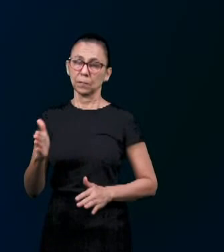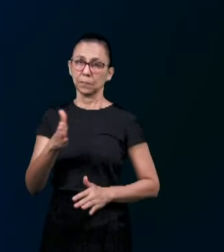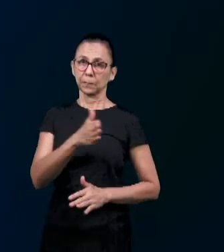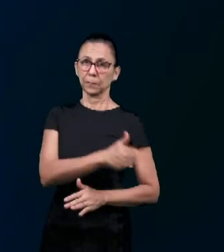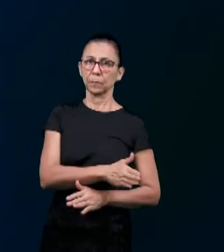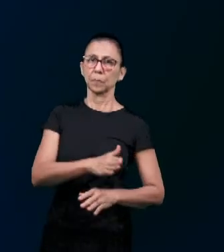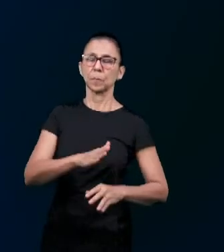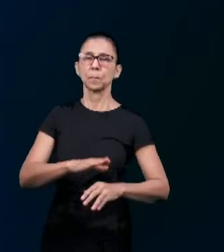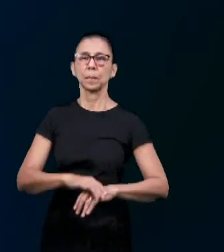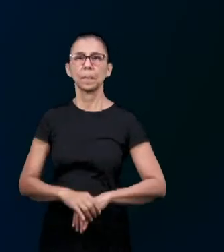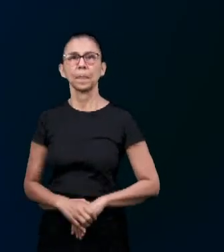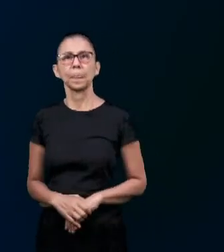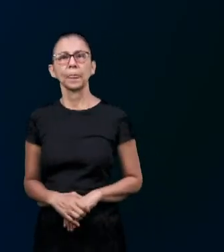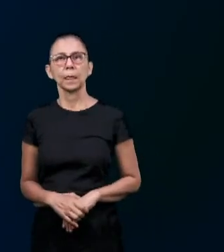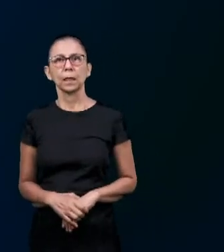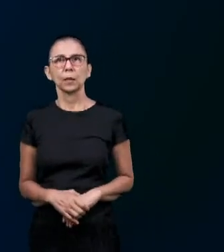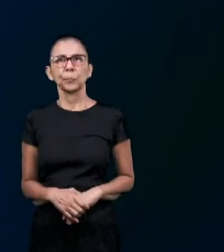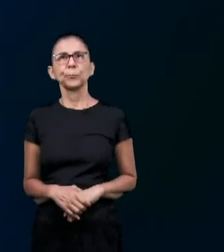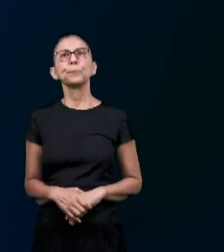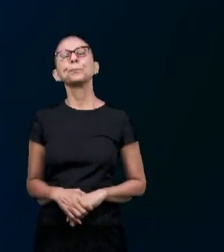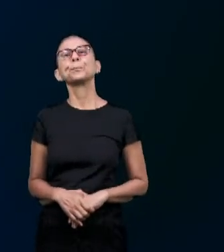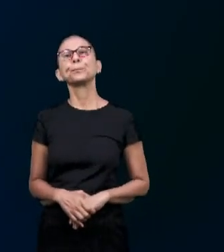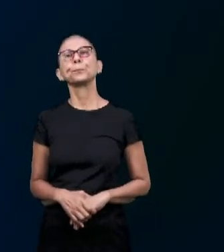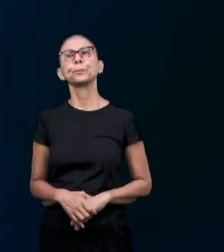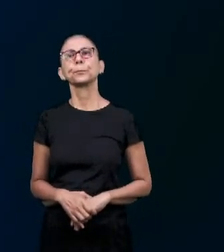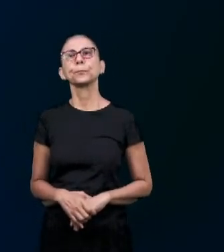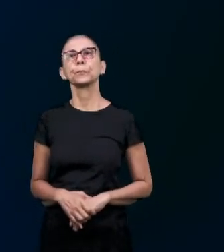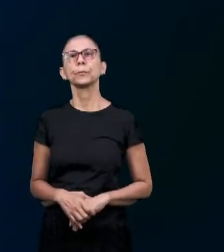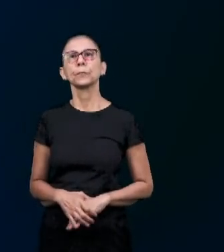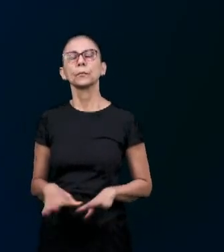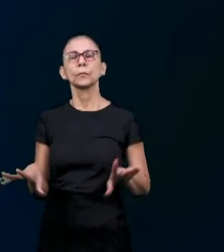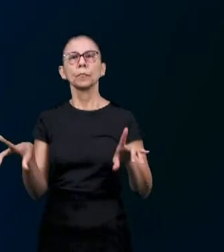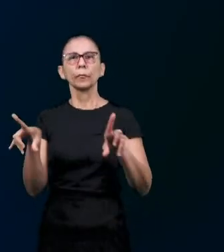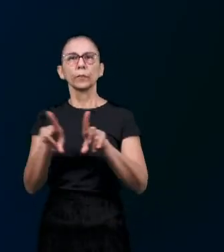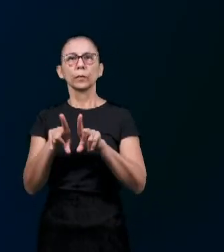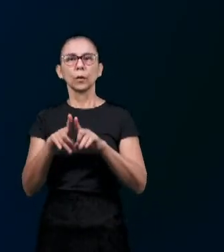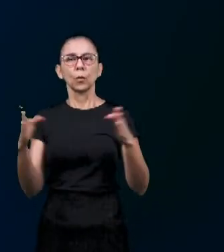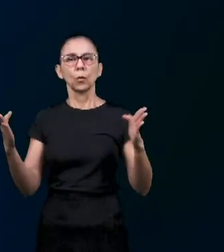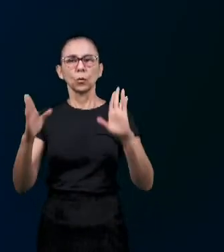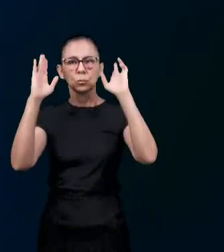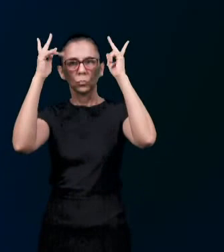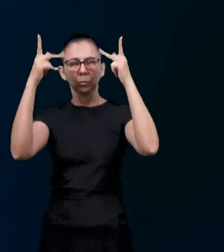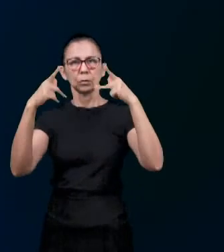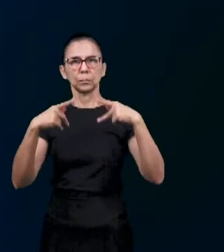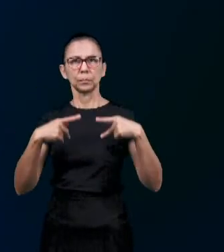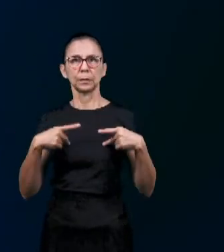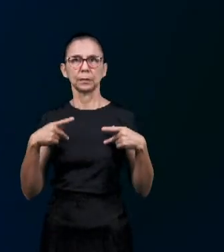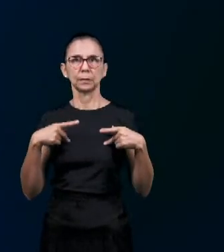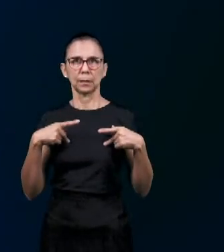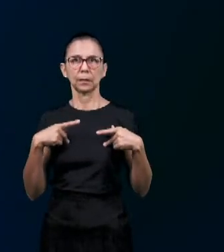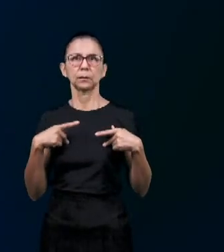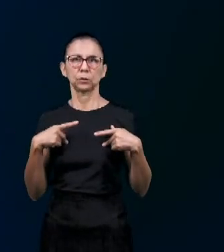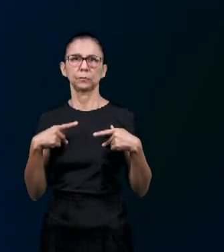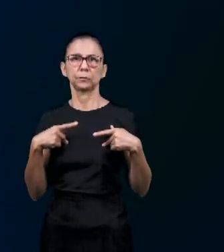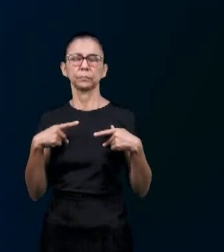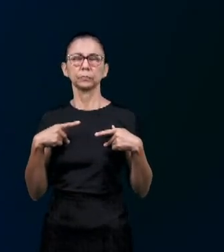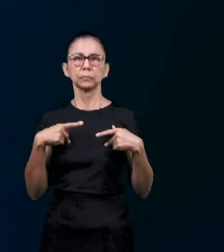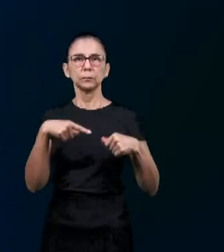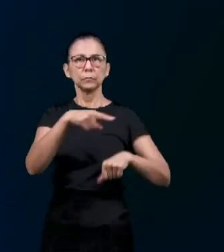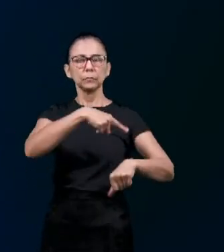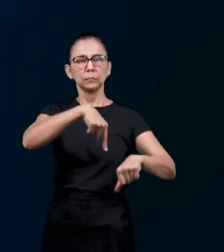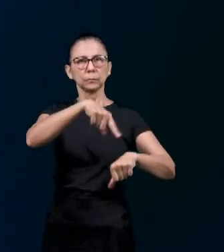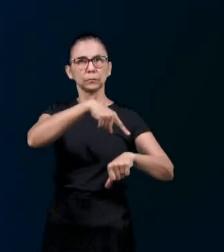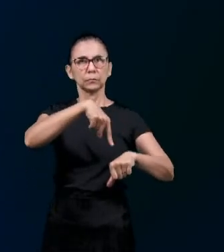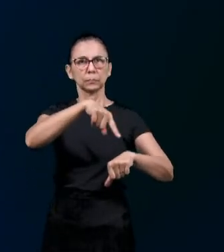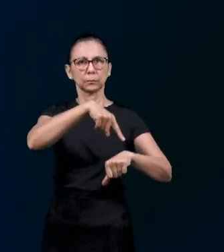Da glória E passa a viver O tempo cronológico Vários dias Sendo pela lei E necessário Ter o dia do descanso E em